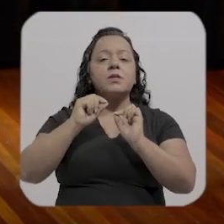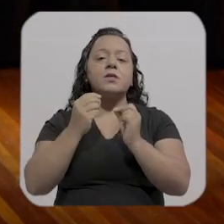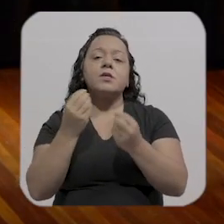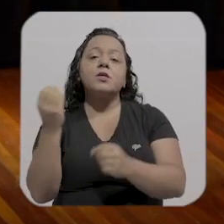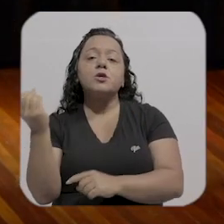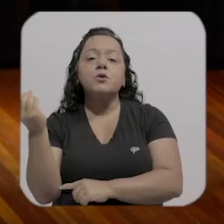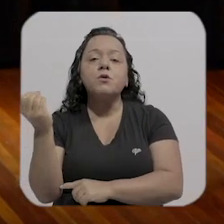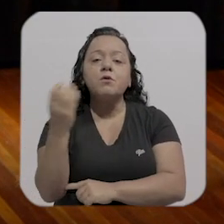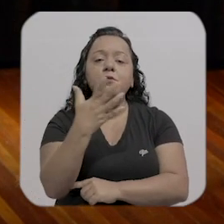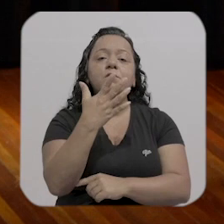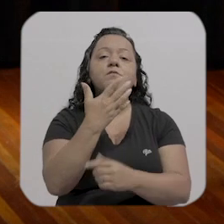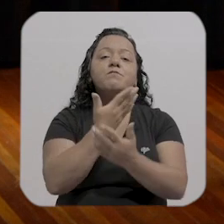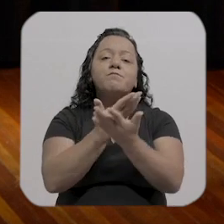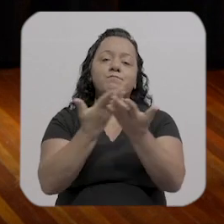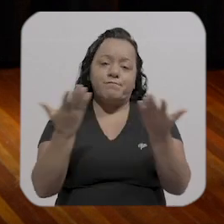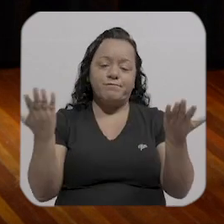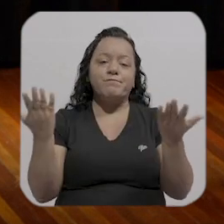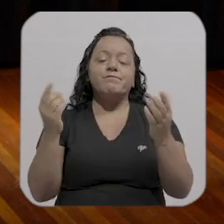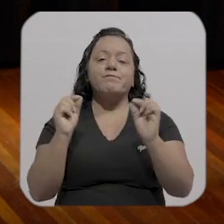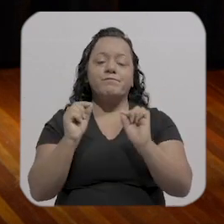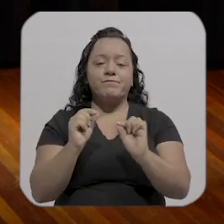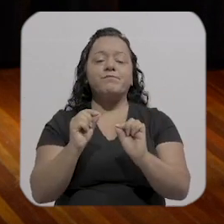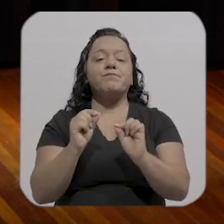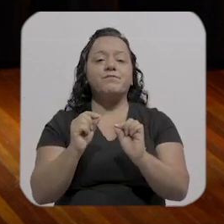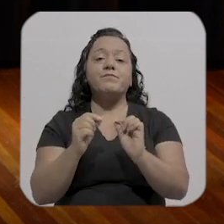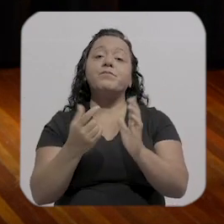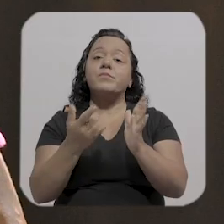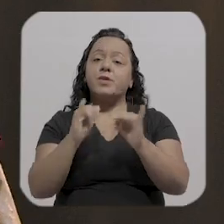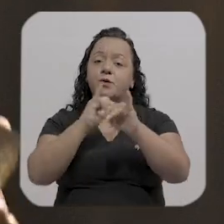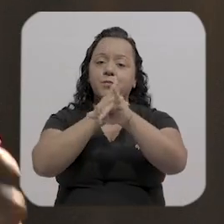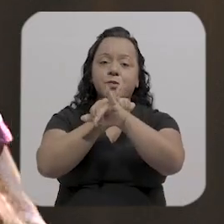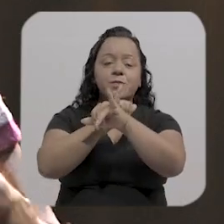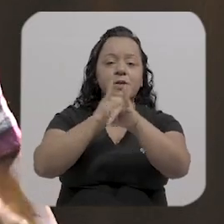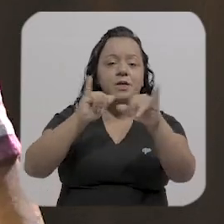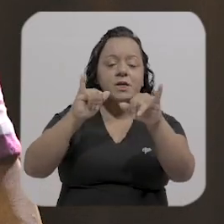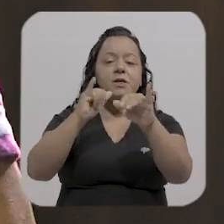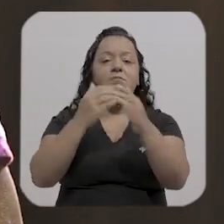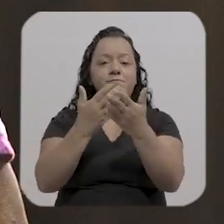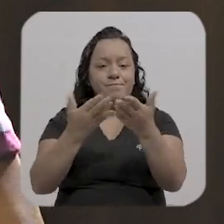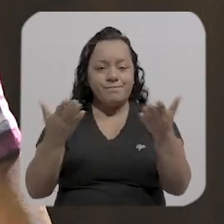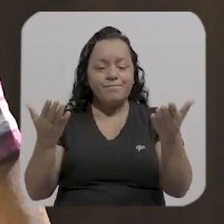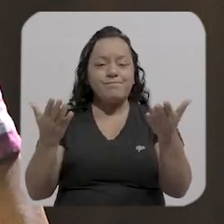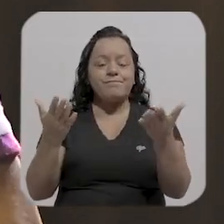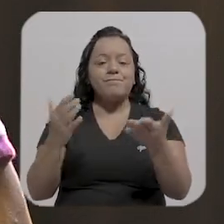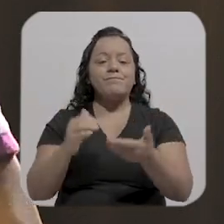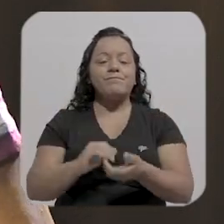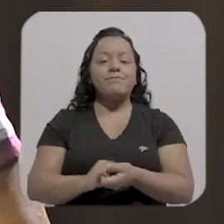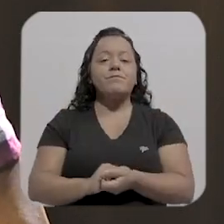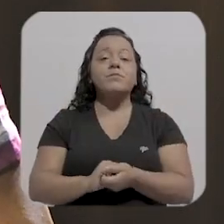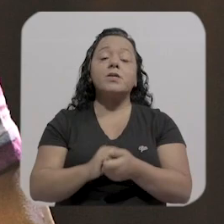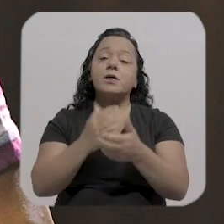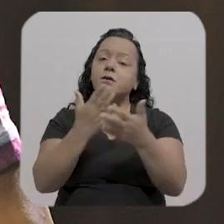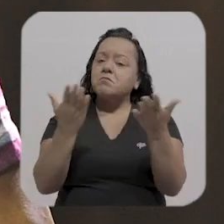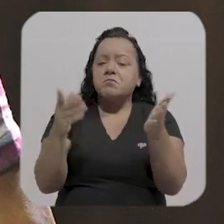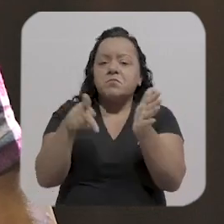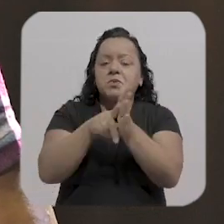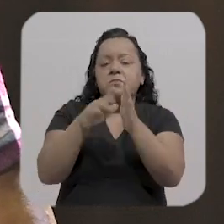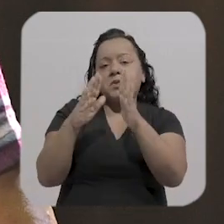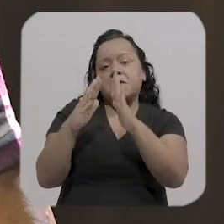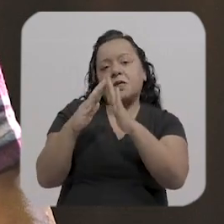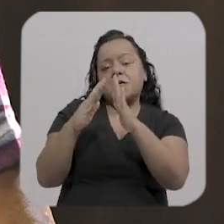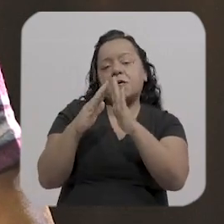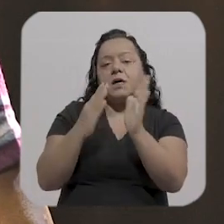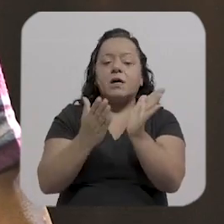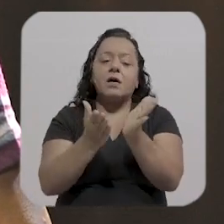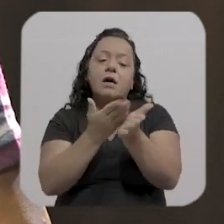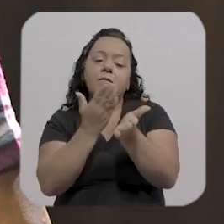nessa dessa maneira né é artesanal com capas de papelão que é um estilo chamado cartoneira né